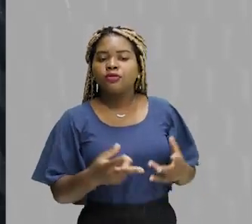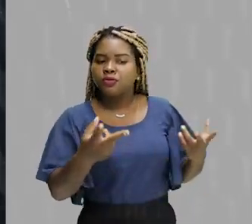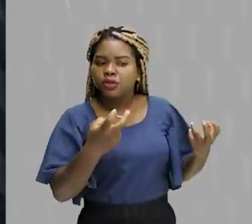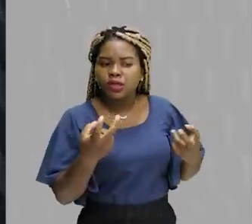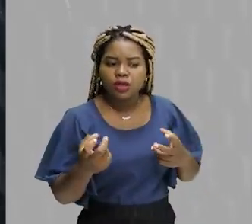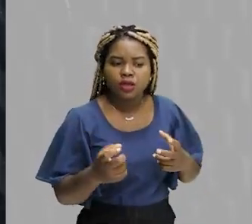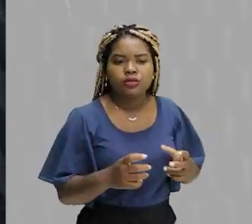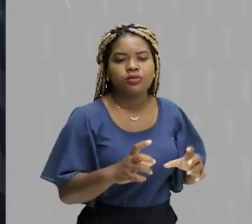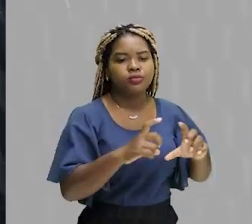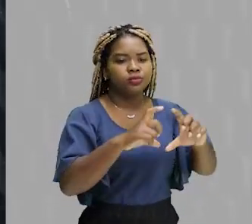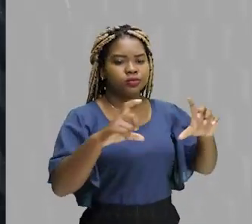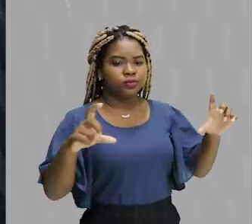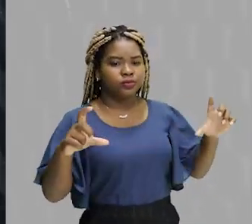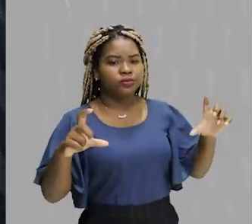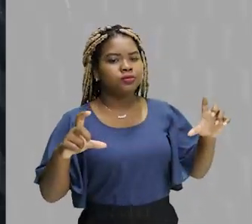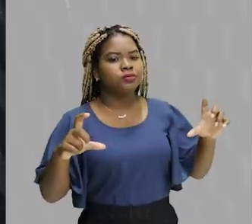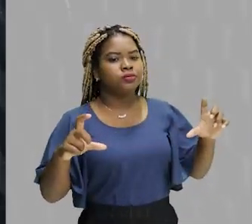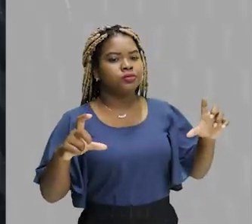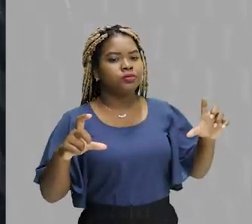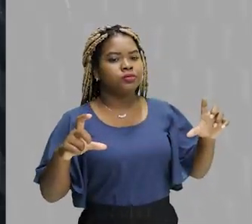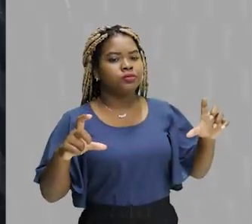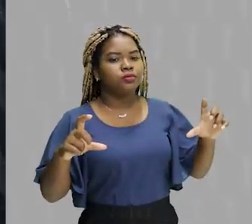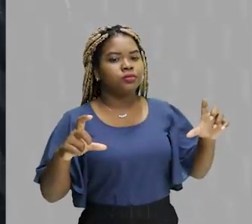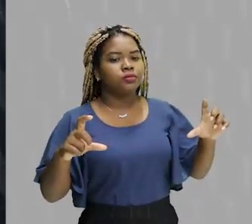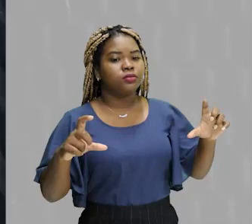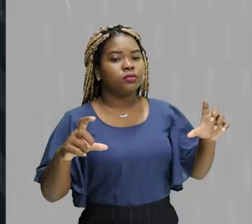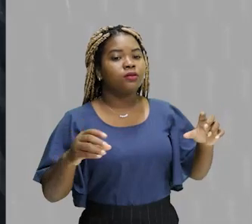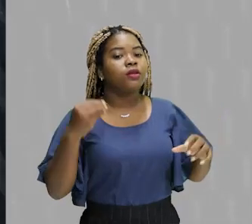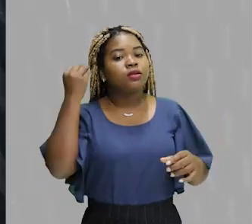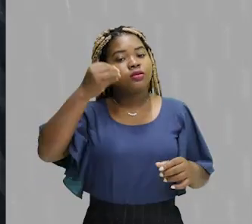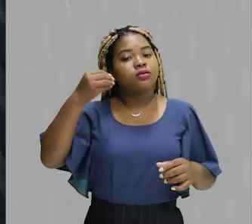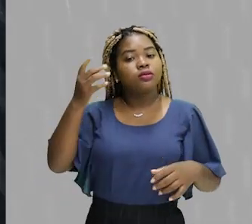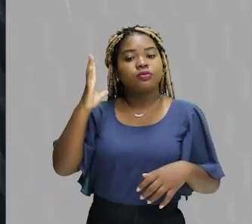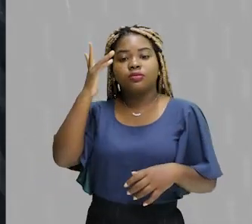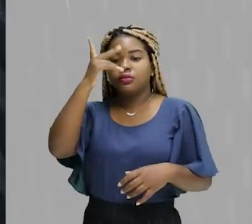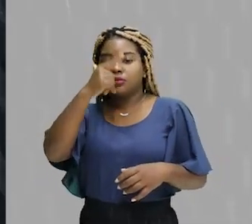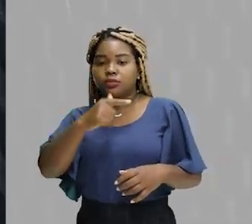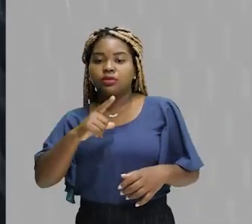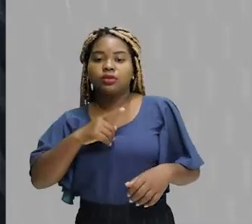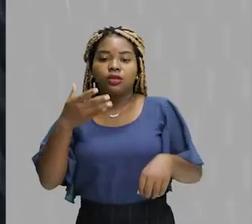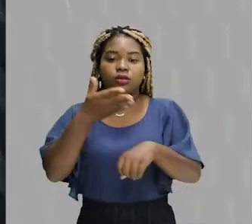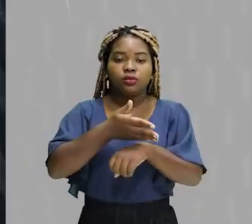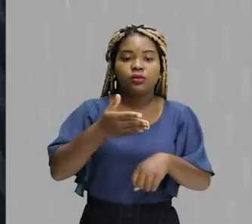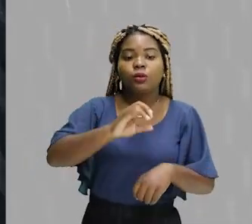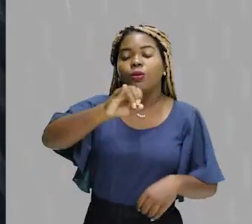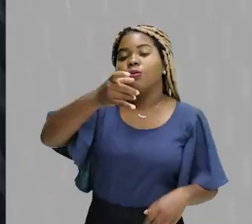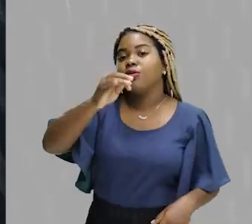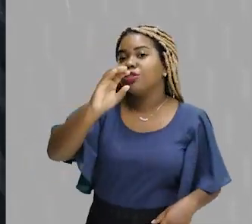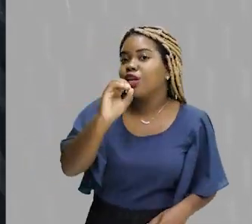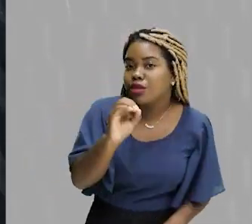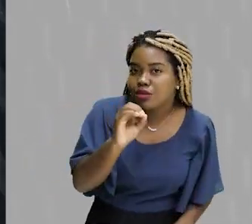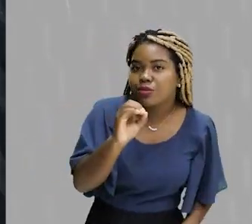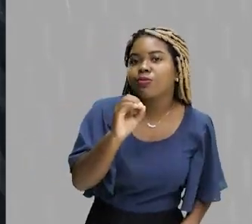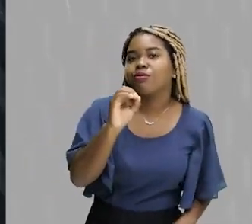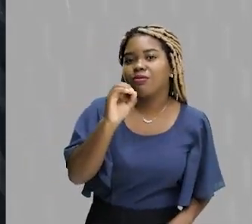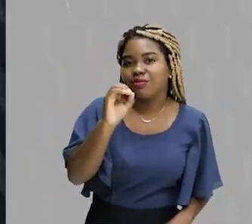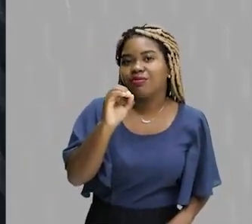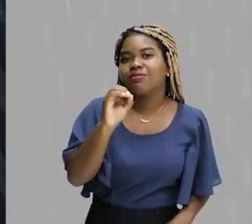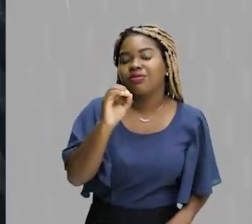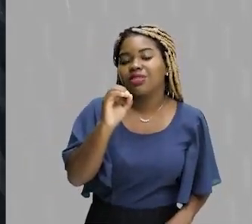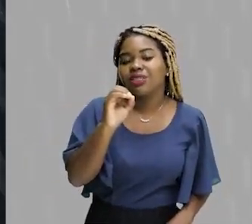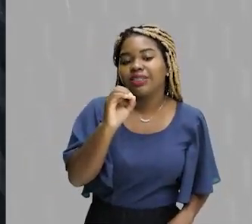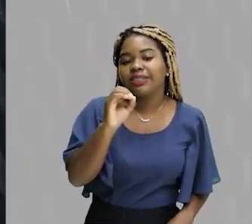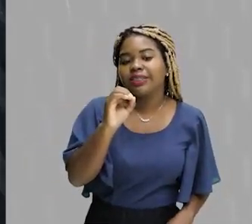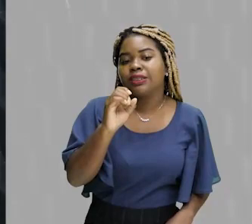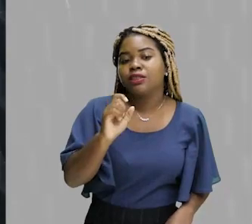da expressão está montada. Olha aí, a experiência estética, a experiência da presença tanto do objeto, daquilo que